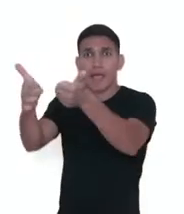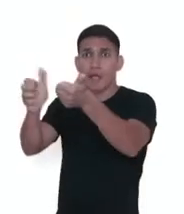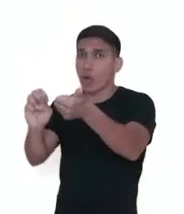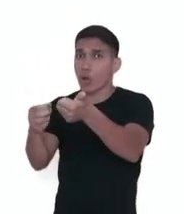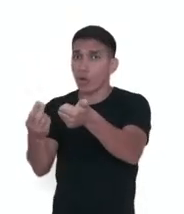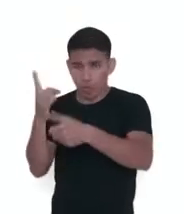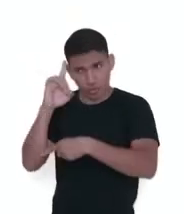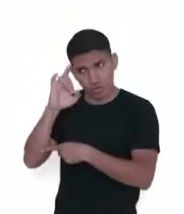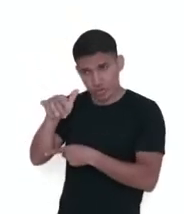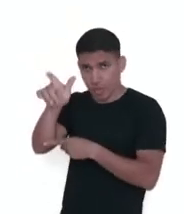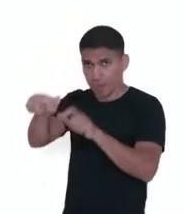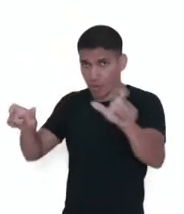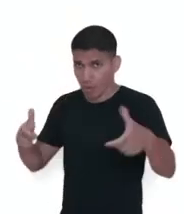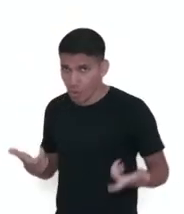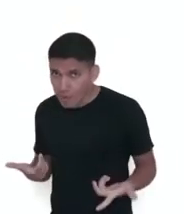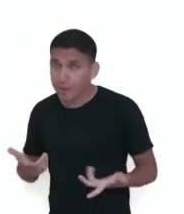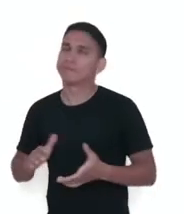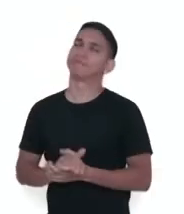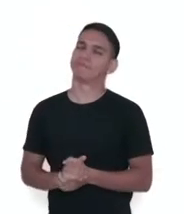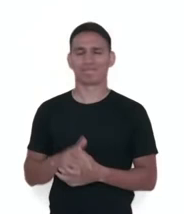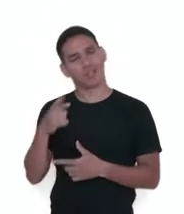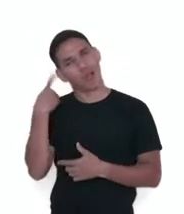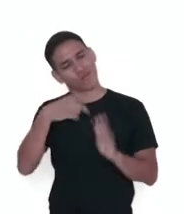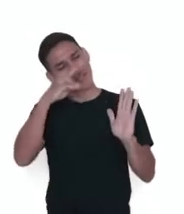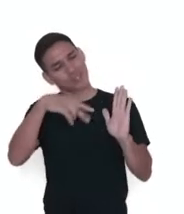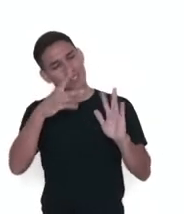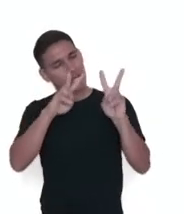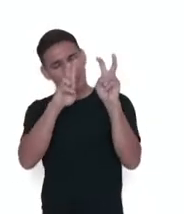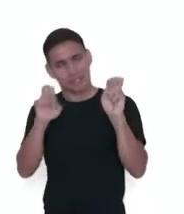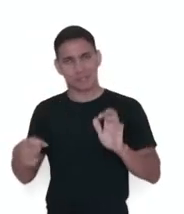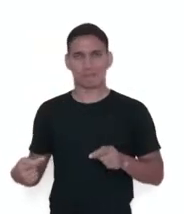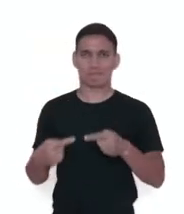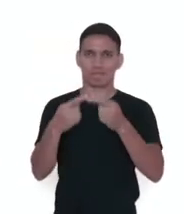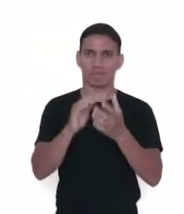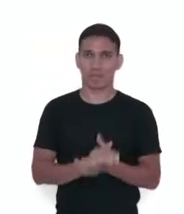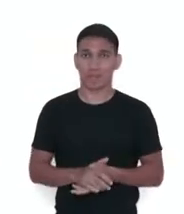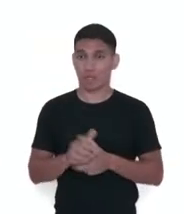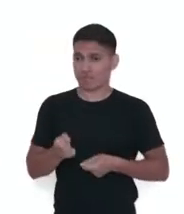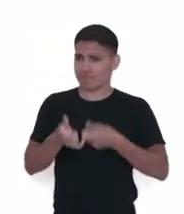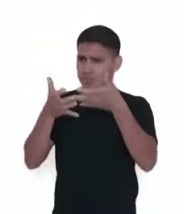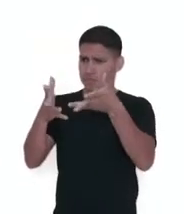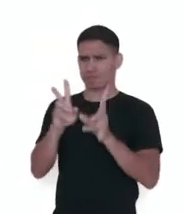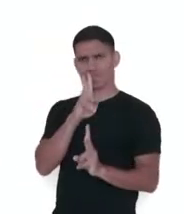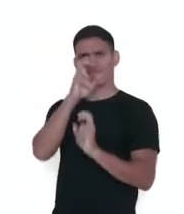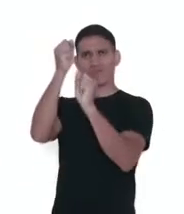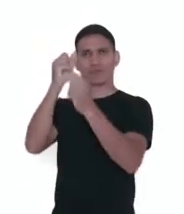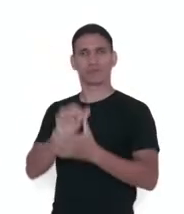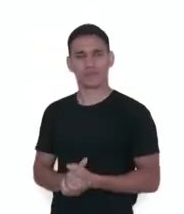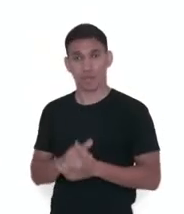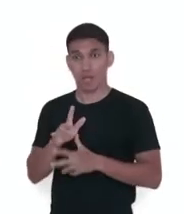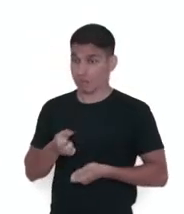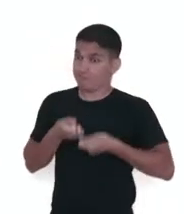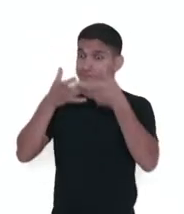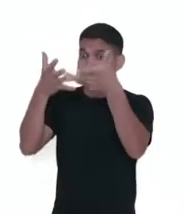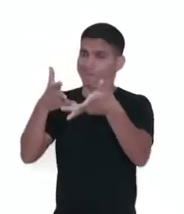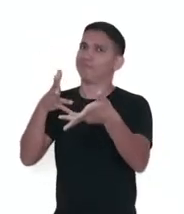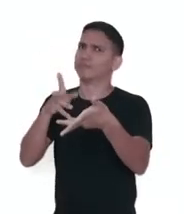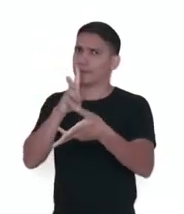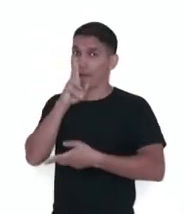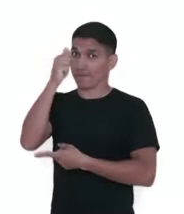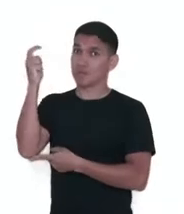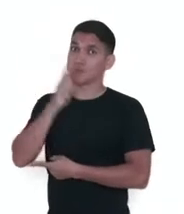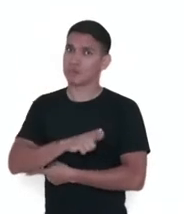o dia de alguém? Vamos ler um texto sobre esse tema? Poder das palavras. As palavras têm um poder tremendo.